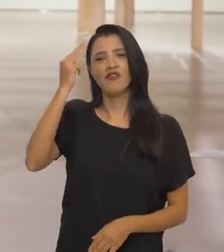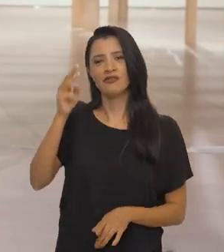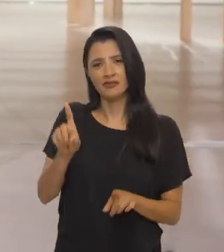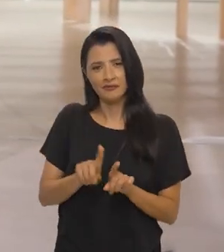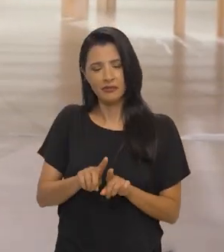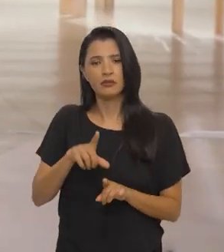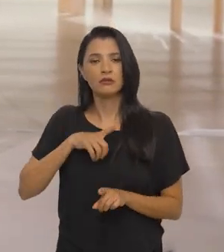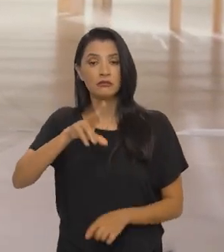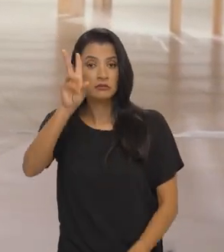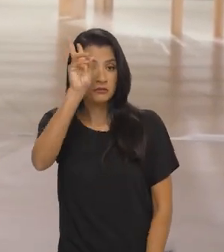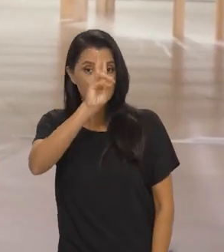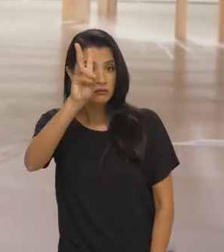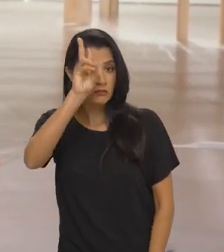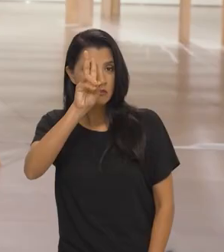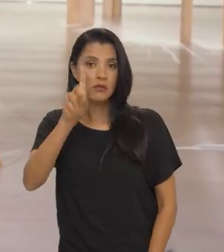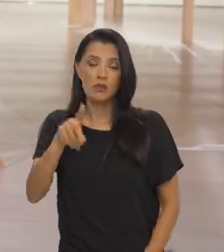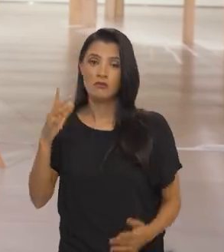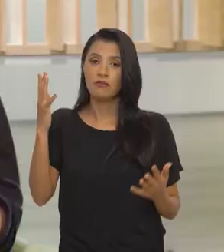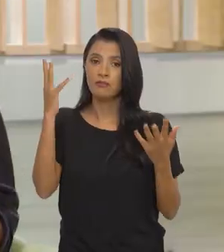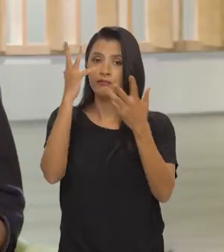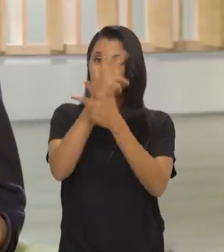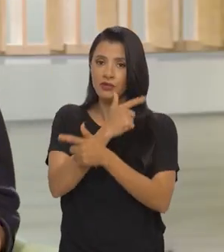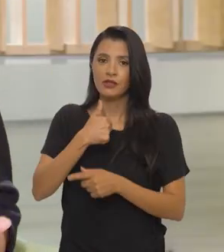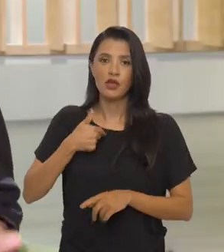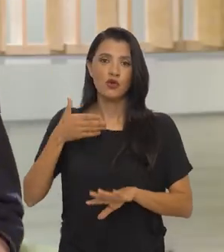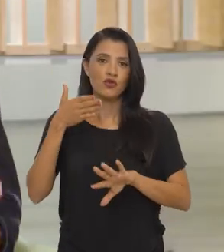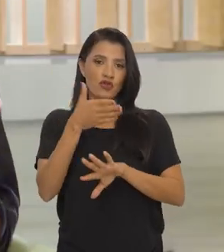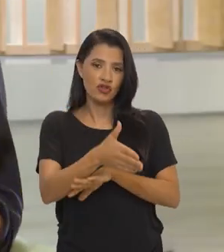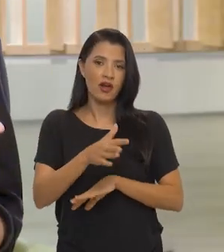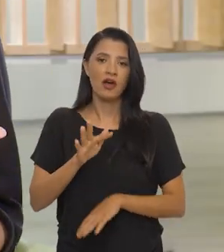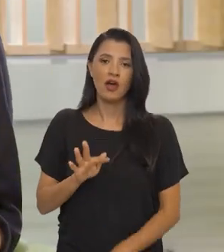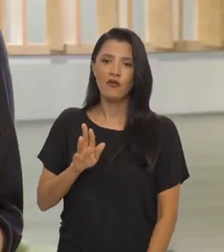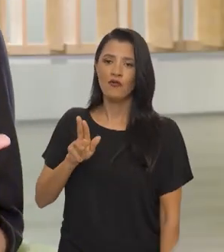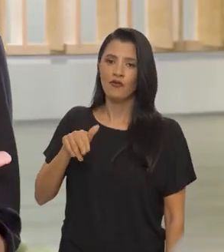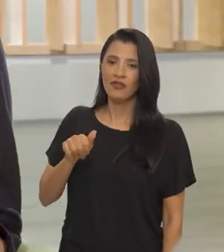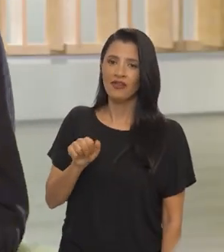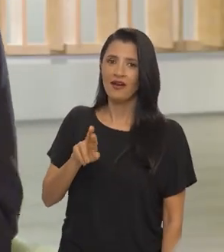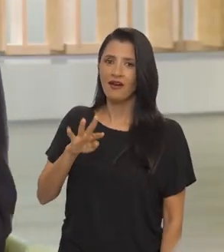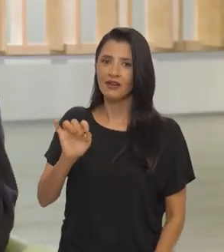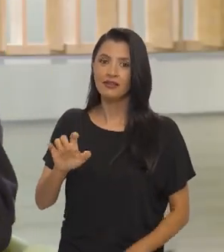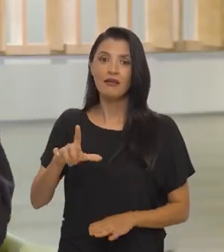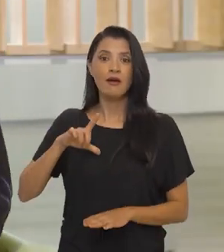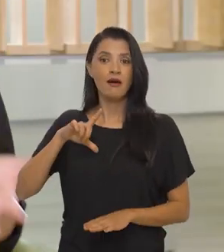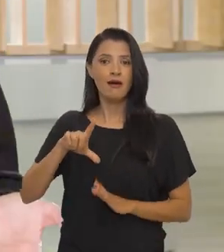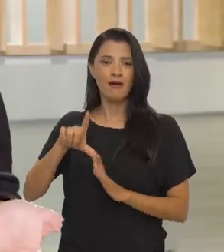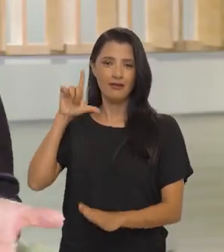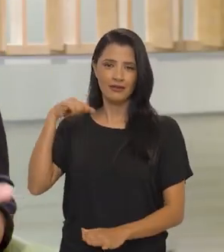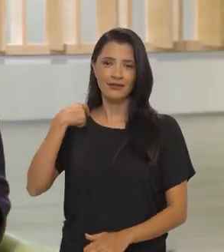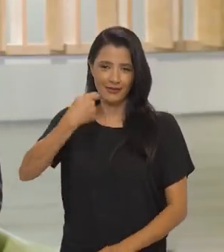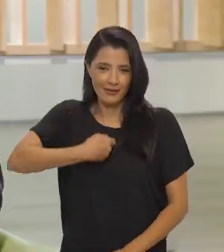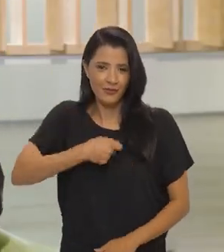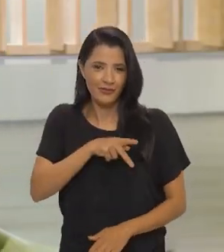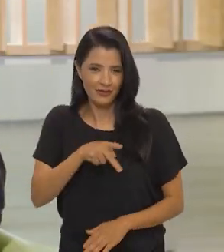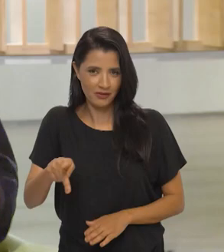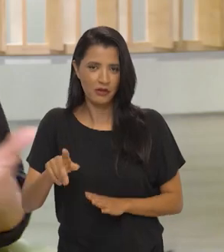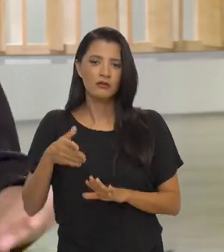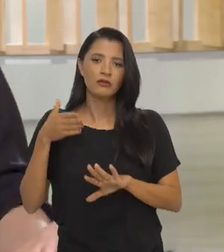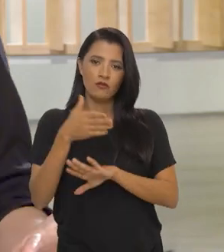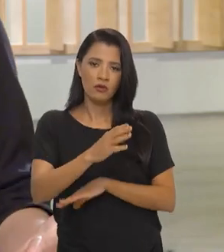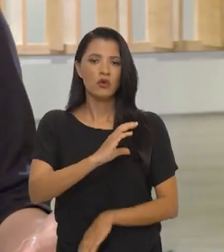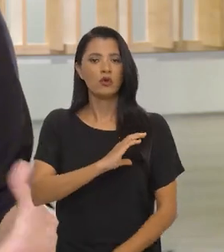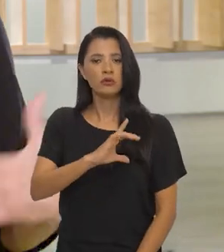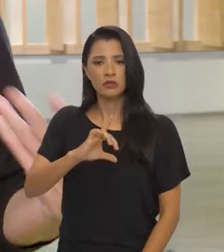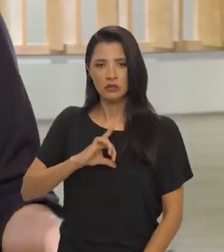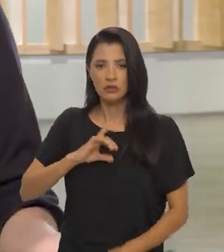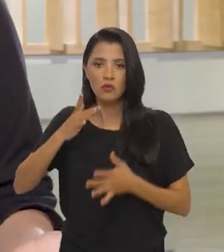a memória. Tem uma história muito bonita. já estive na Funarte, antes de presidir essa instituição, eu